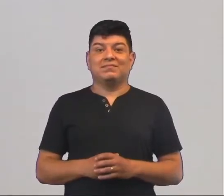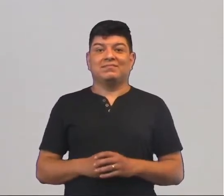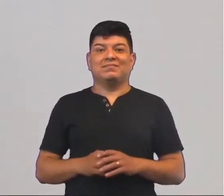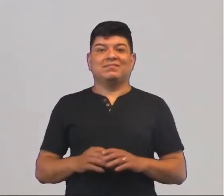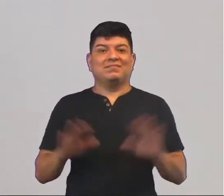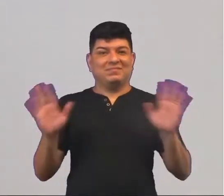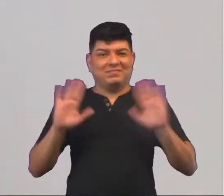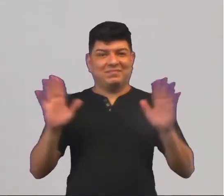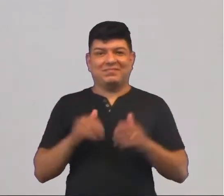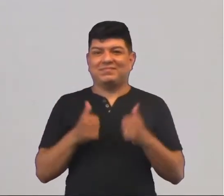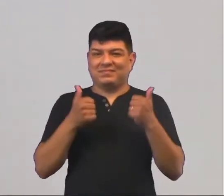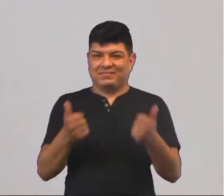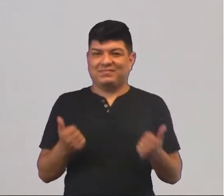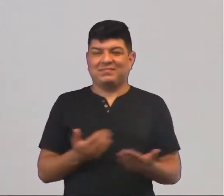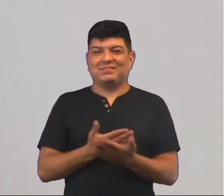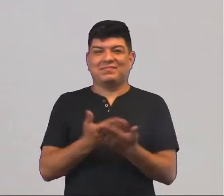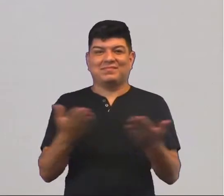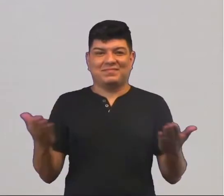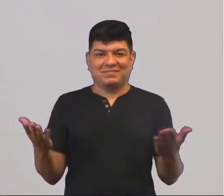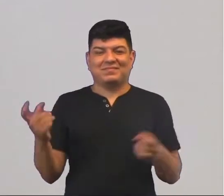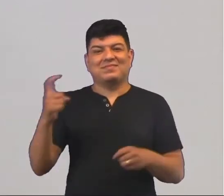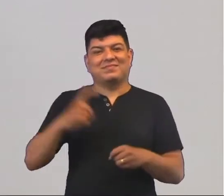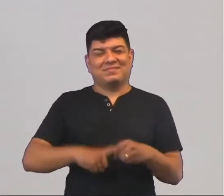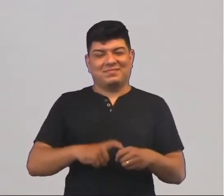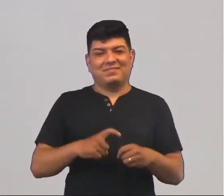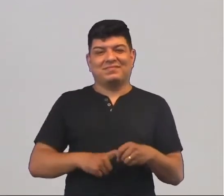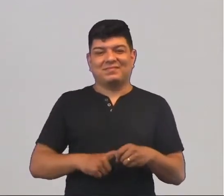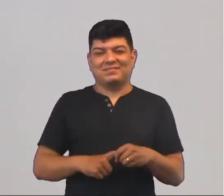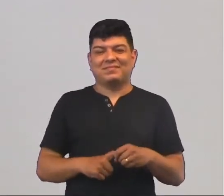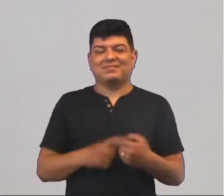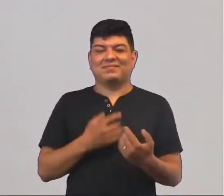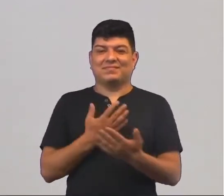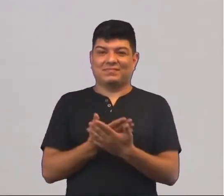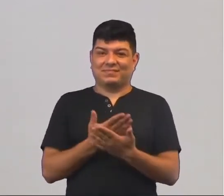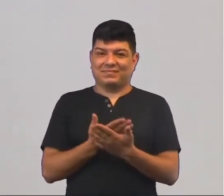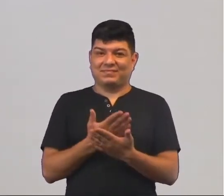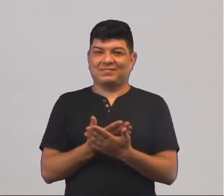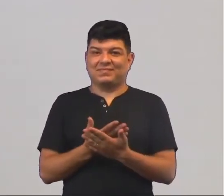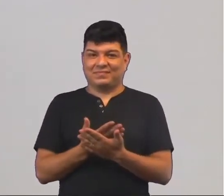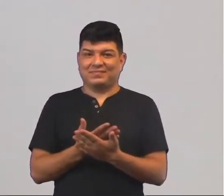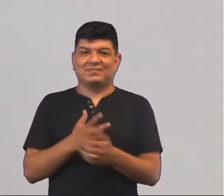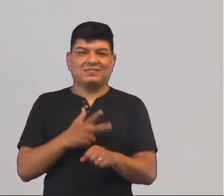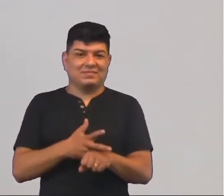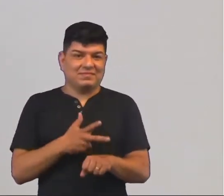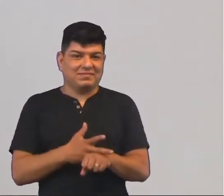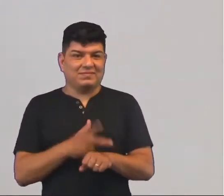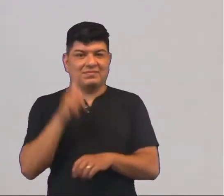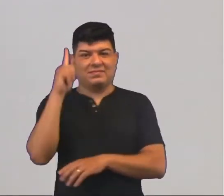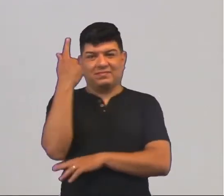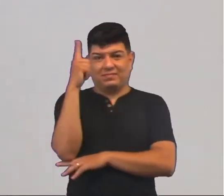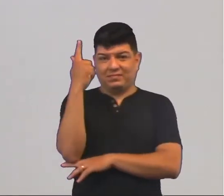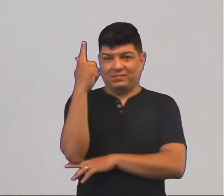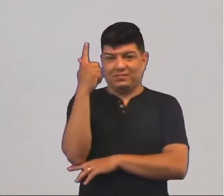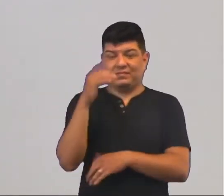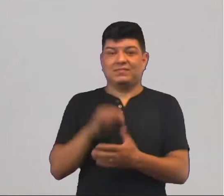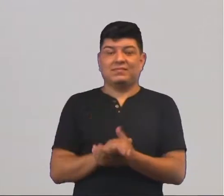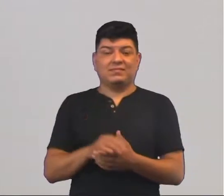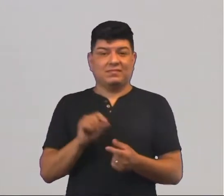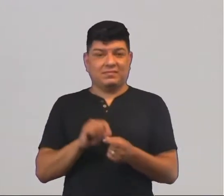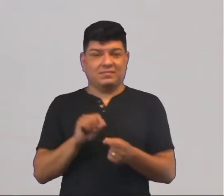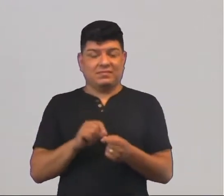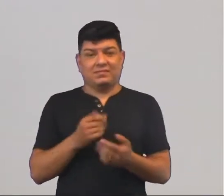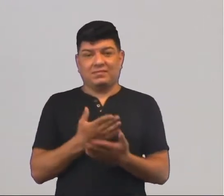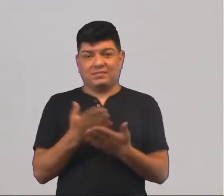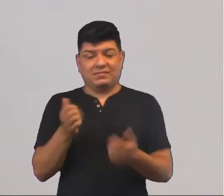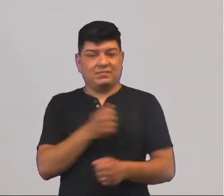turminha, tudo bem com vocês? Estamos de volta para mais uma audioaula de geografia, dessa feita